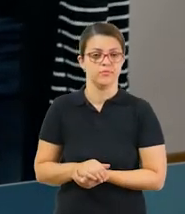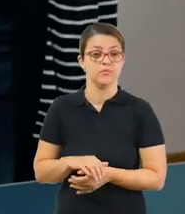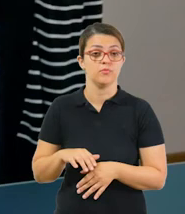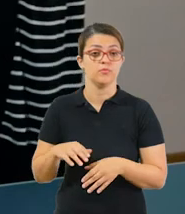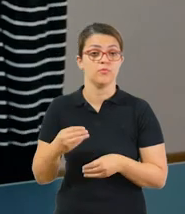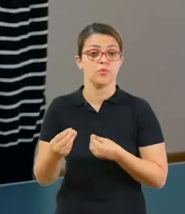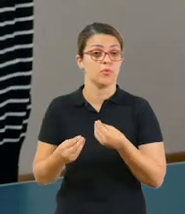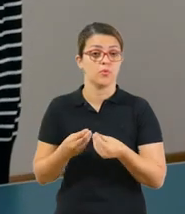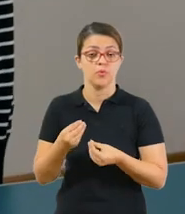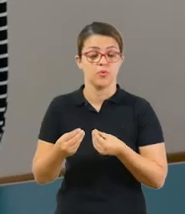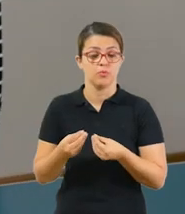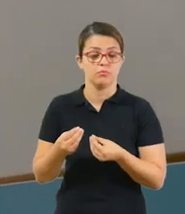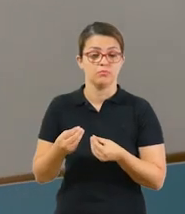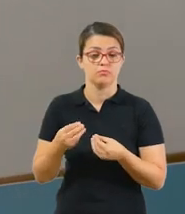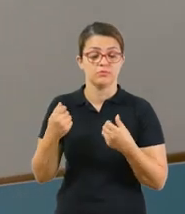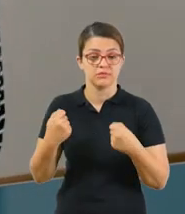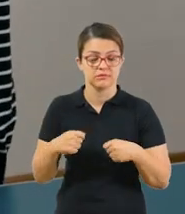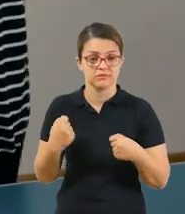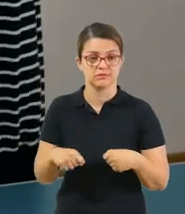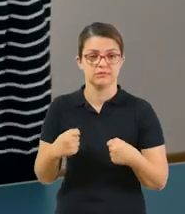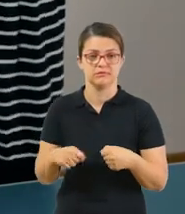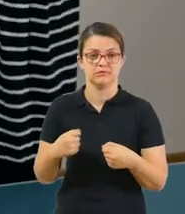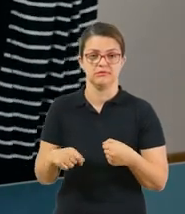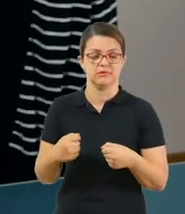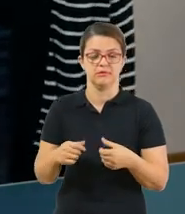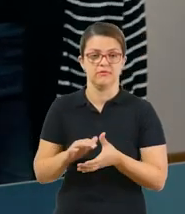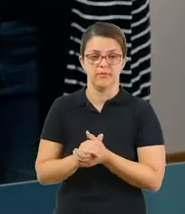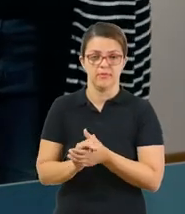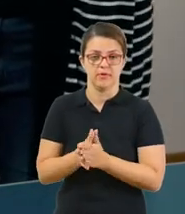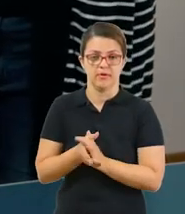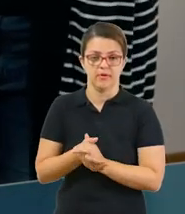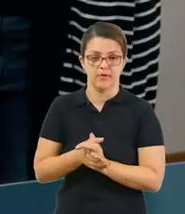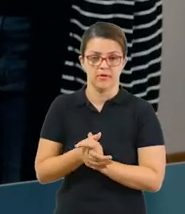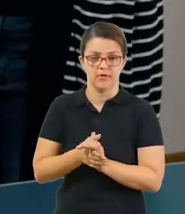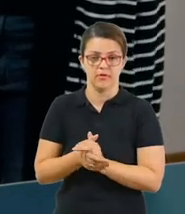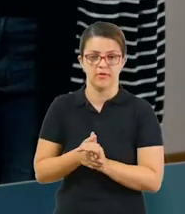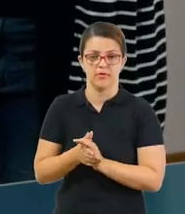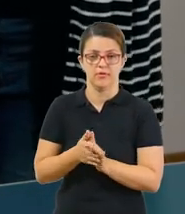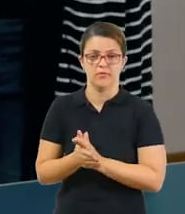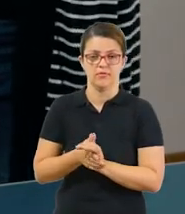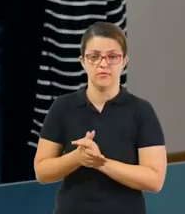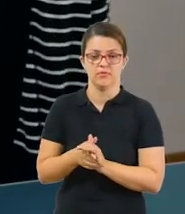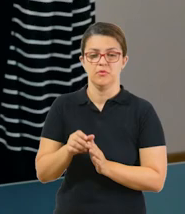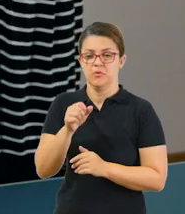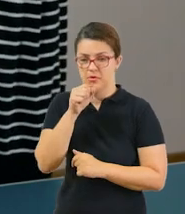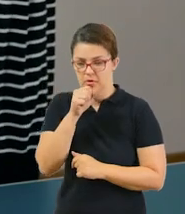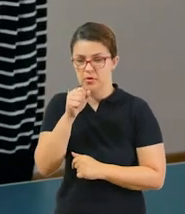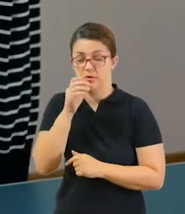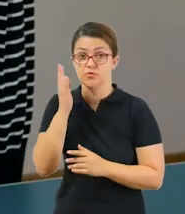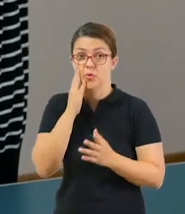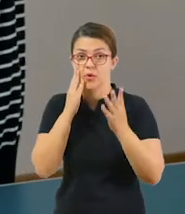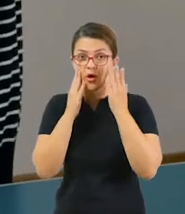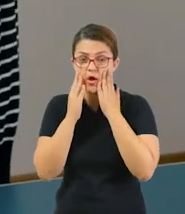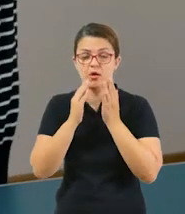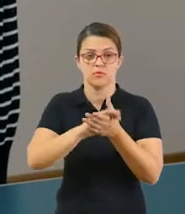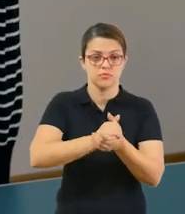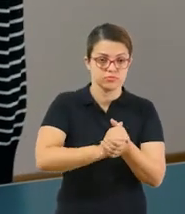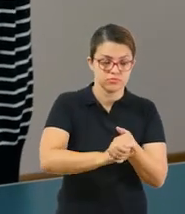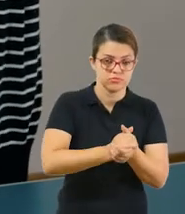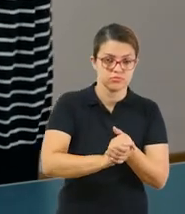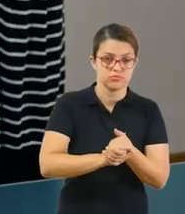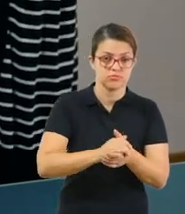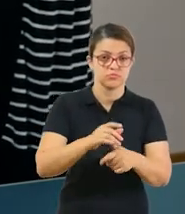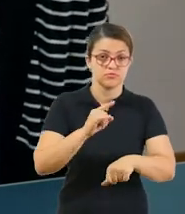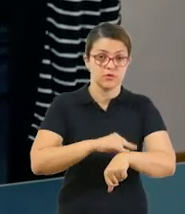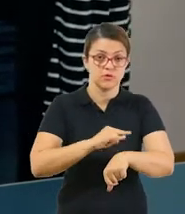Quando você deve lavar as suas mãos? Antes de tocar no rosto, após torcer ou espirrar, depois